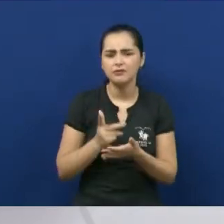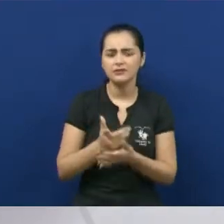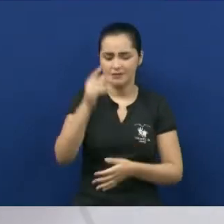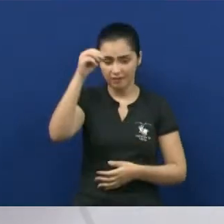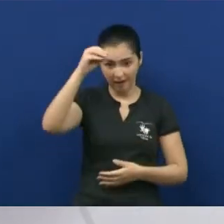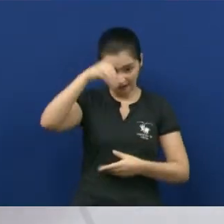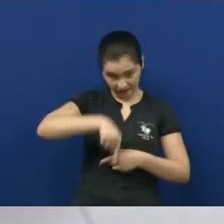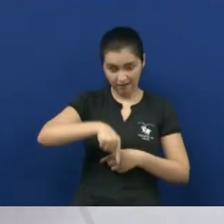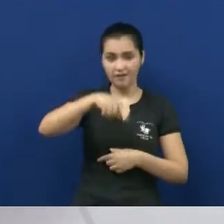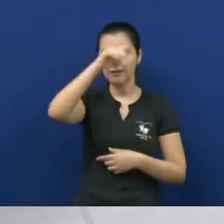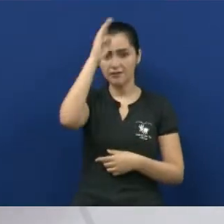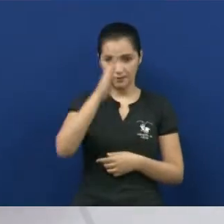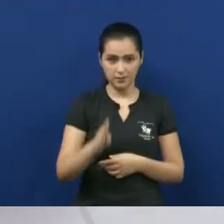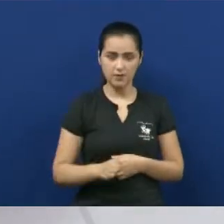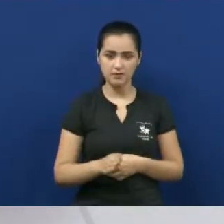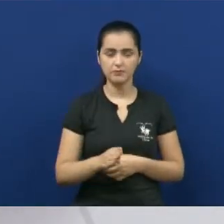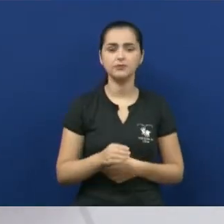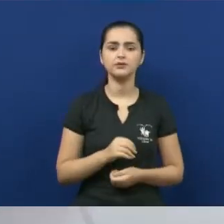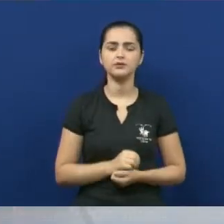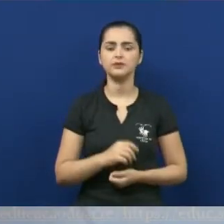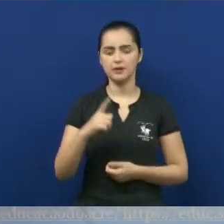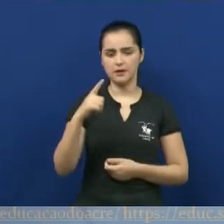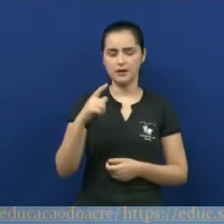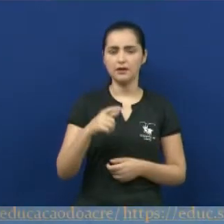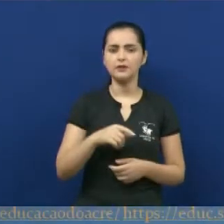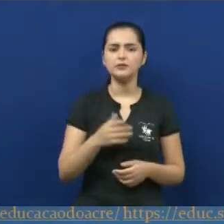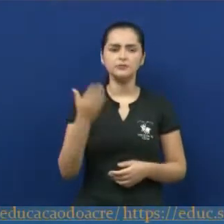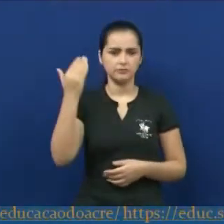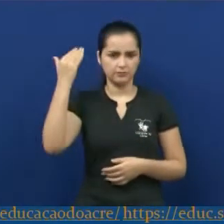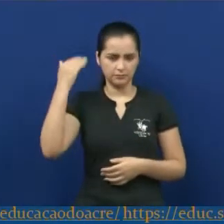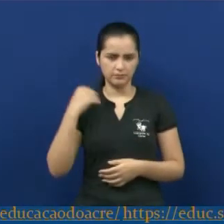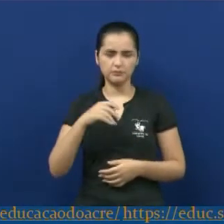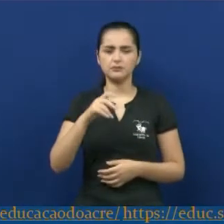no Brasil? Era na época da República Velha,